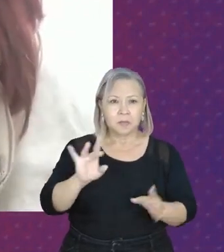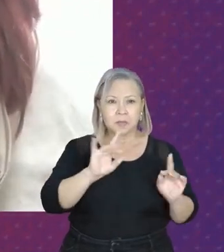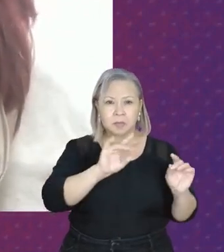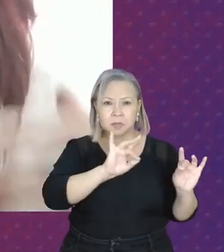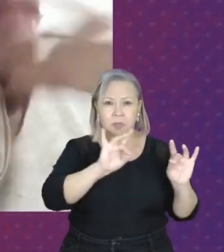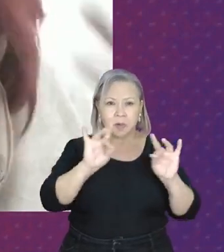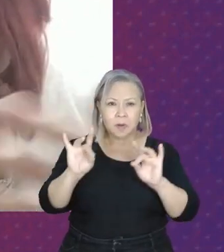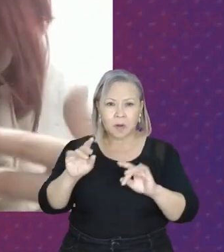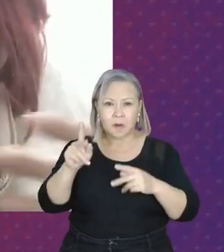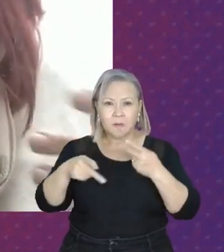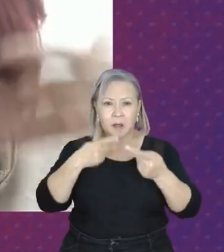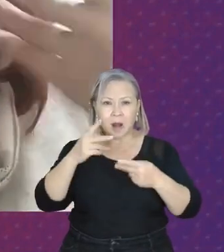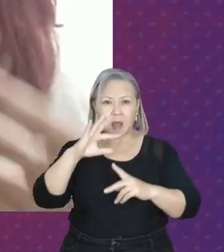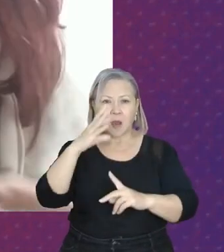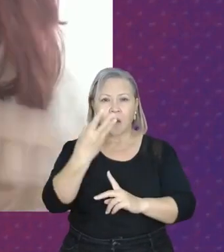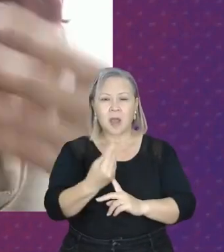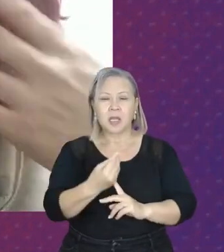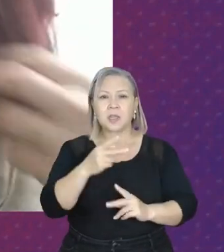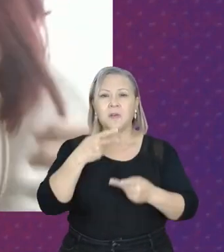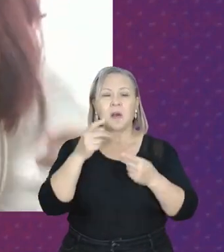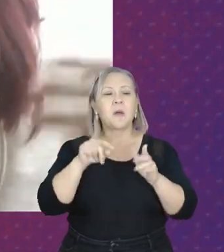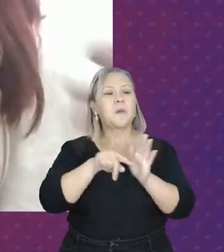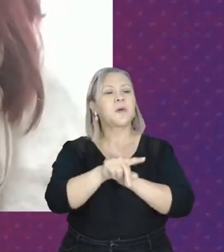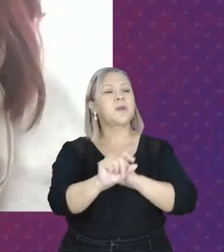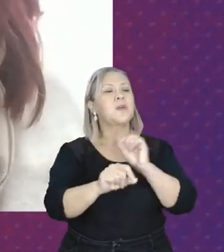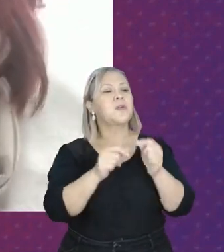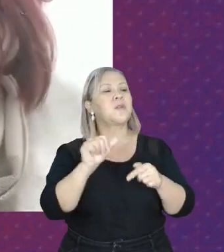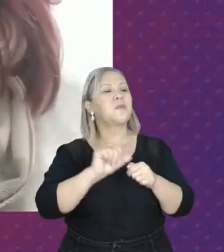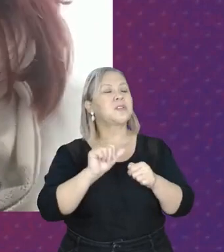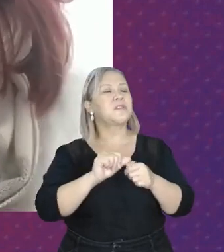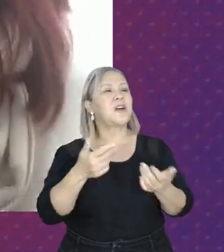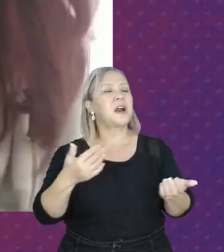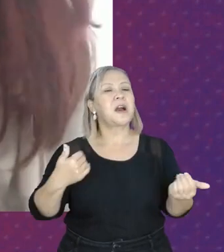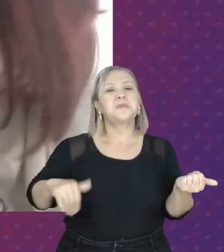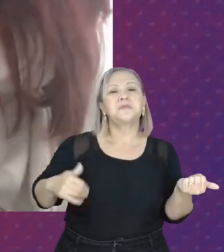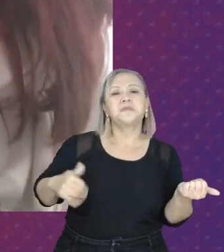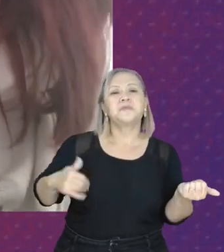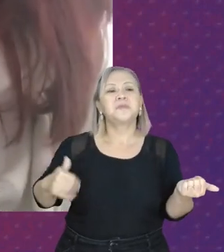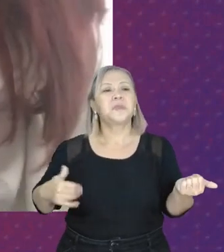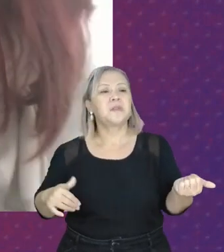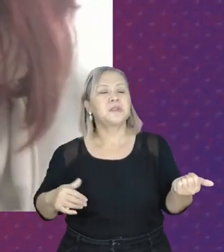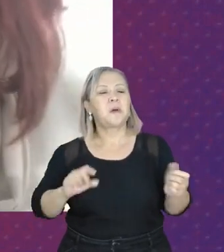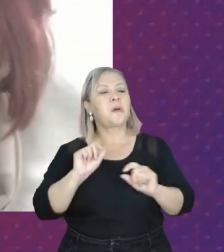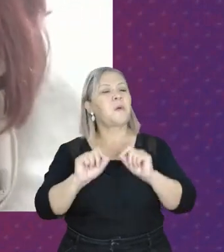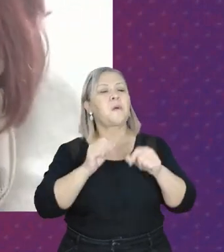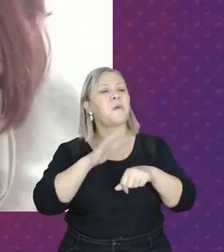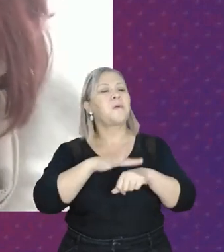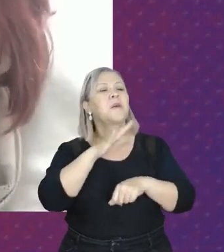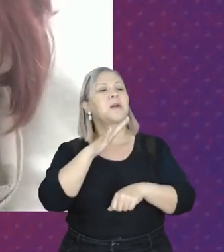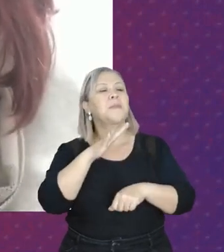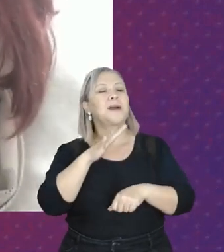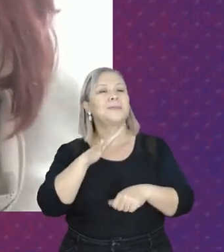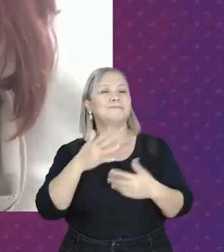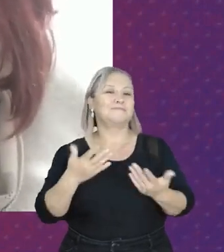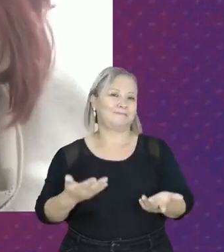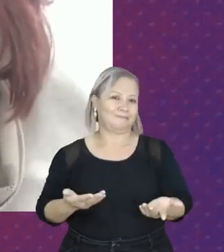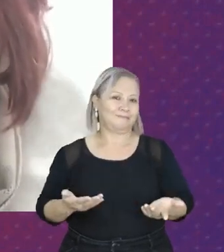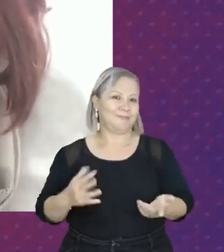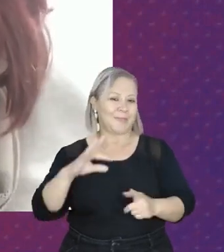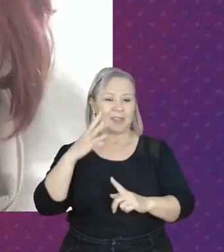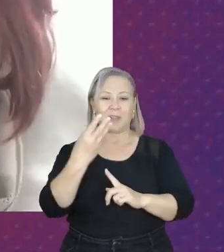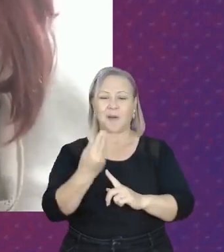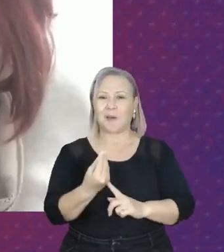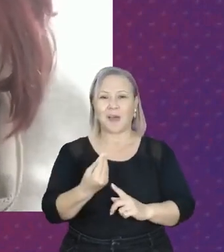artista falou, perguntaram o que você faz, eu toco violão, e você faz o que mais? A cultura, a arte é